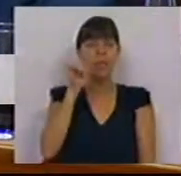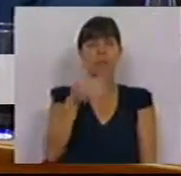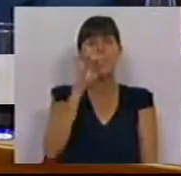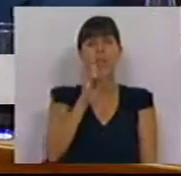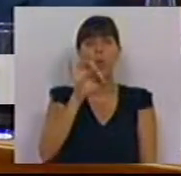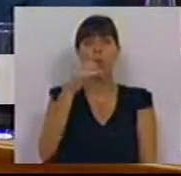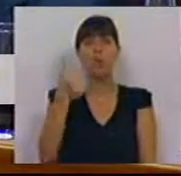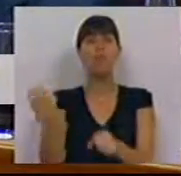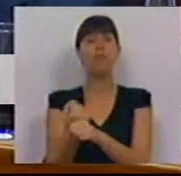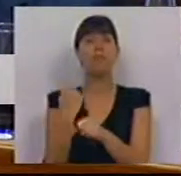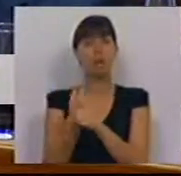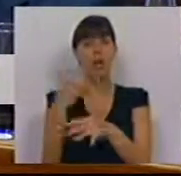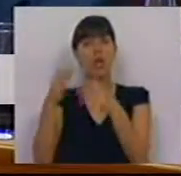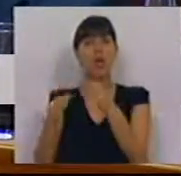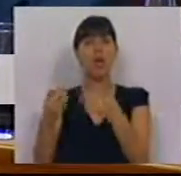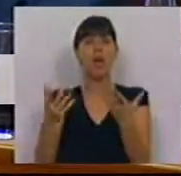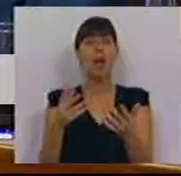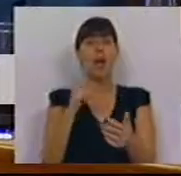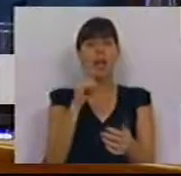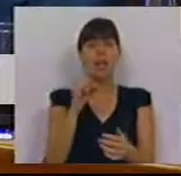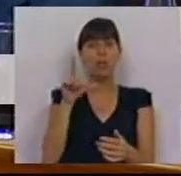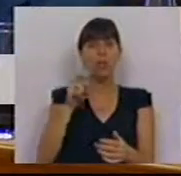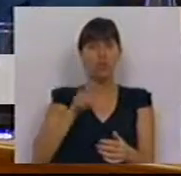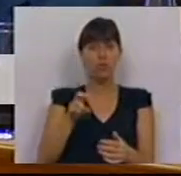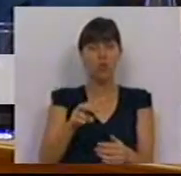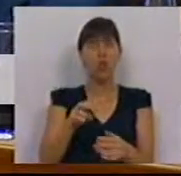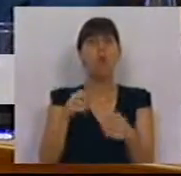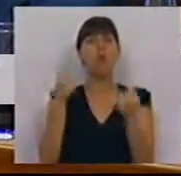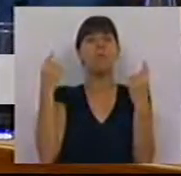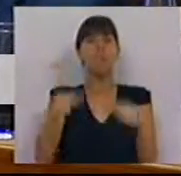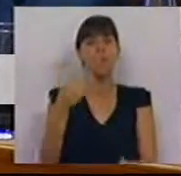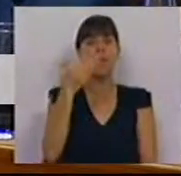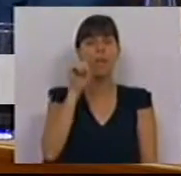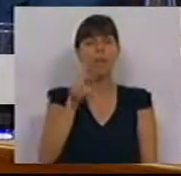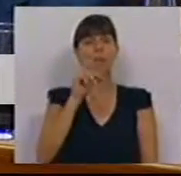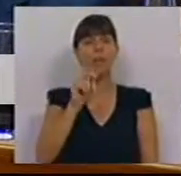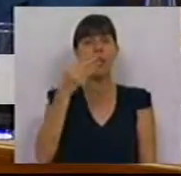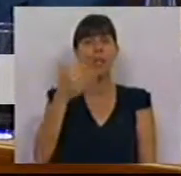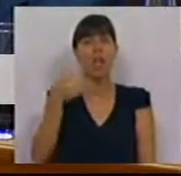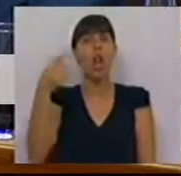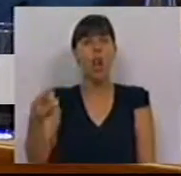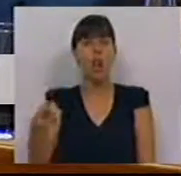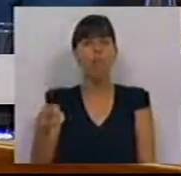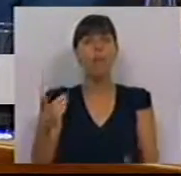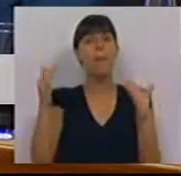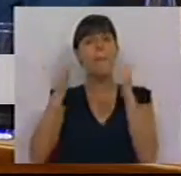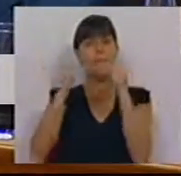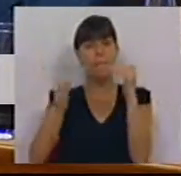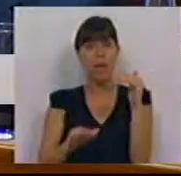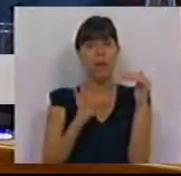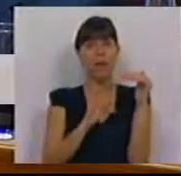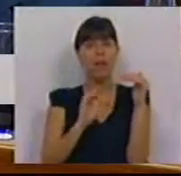.782 funcionários judiciais em 30 de junho de 2014 apenas 7.379 menos